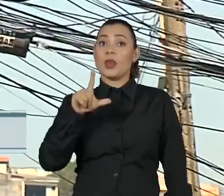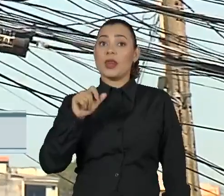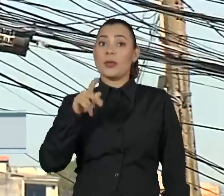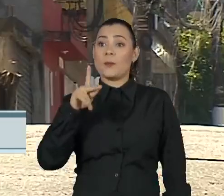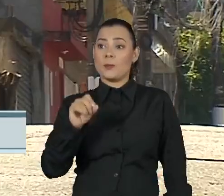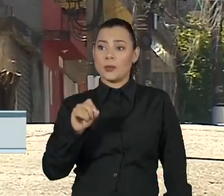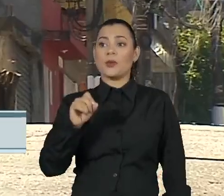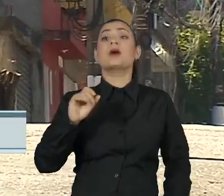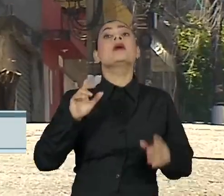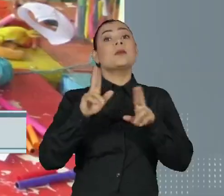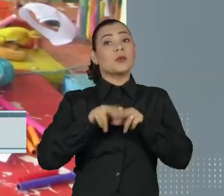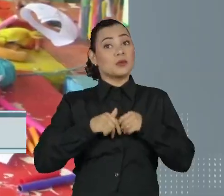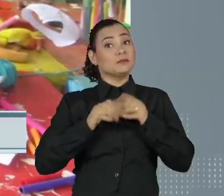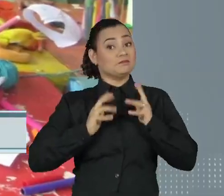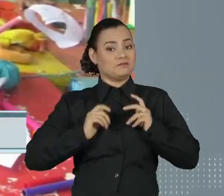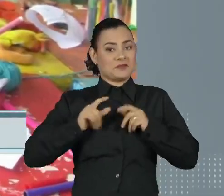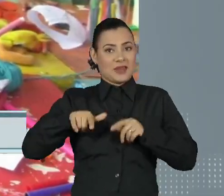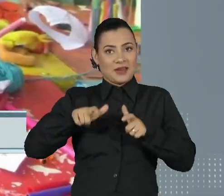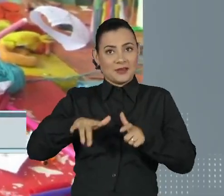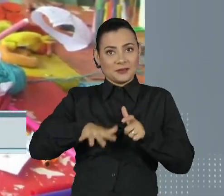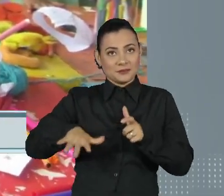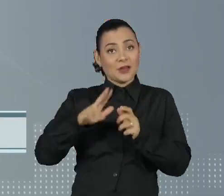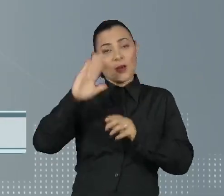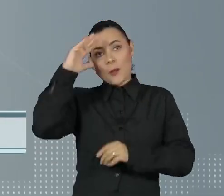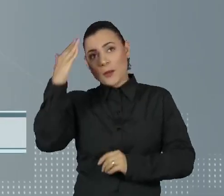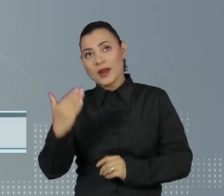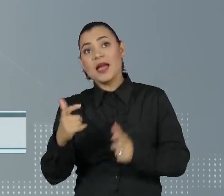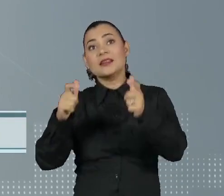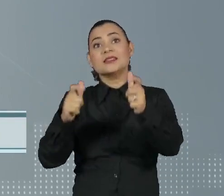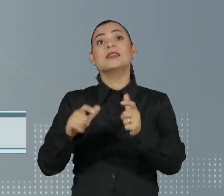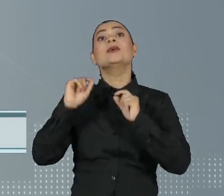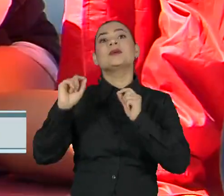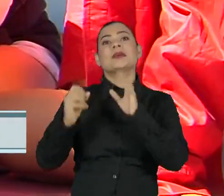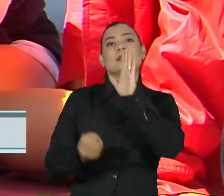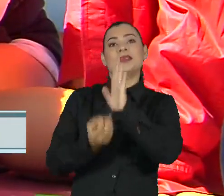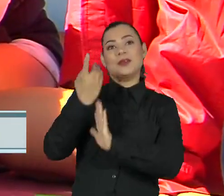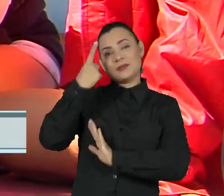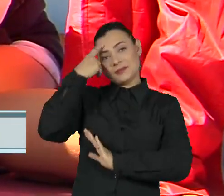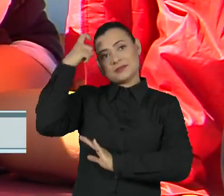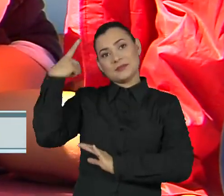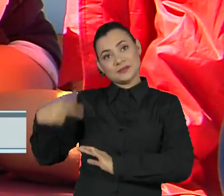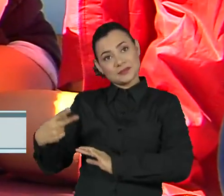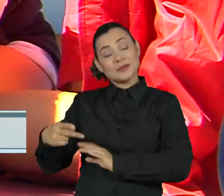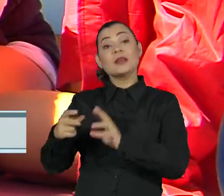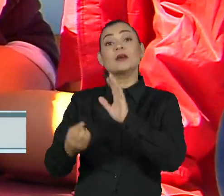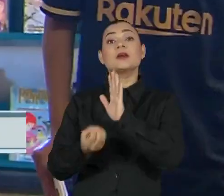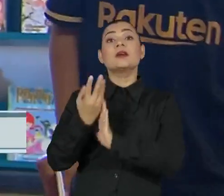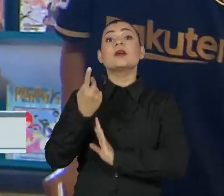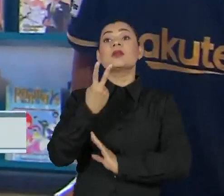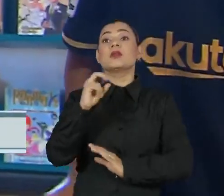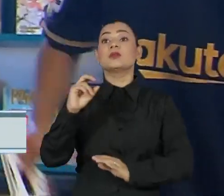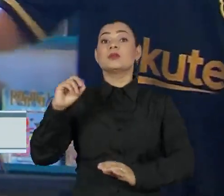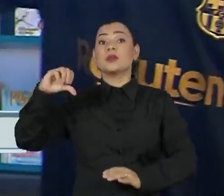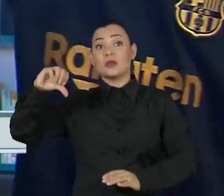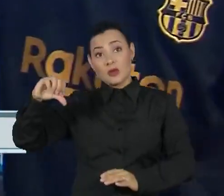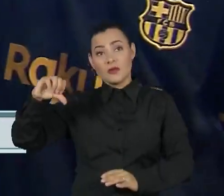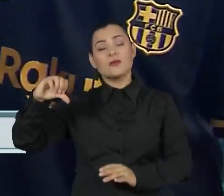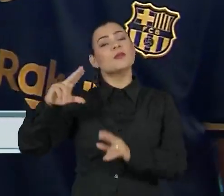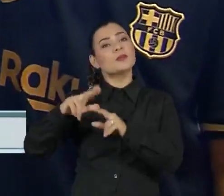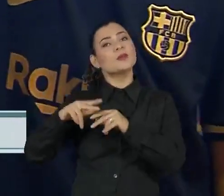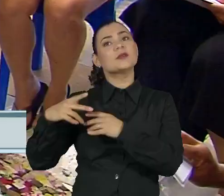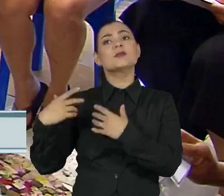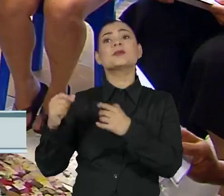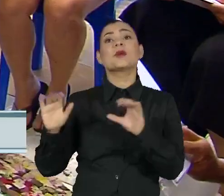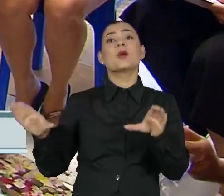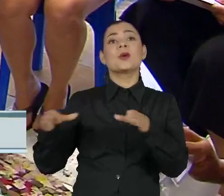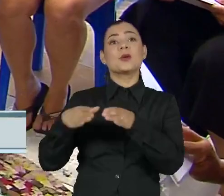Paulo. O nome homenageia uma das idealizadoras. O local surgiu em 2009 e foi abraçado